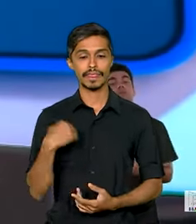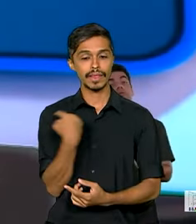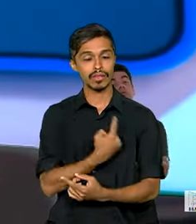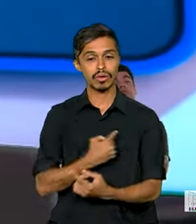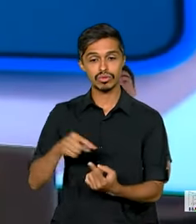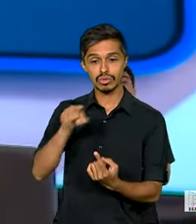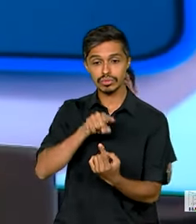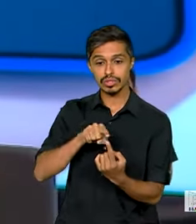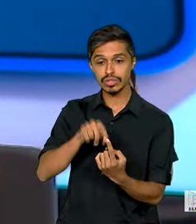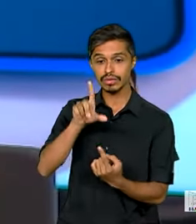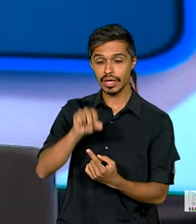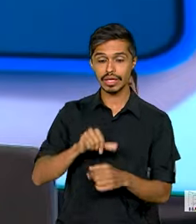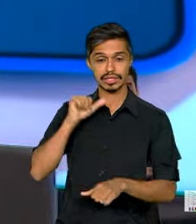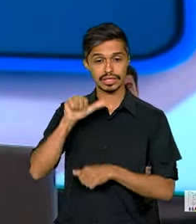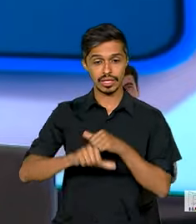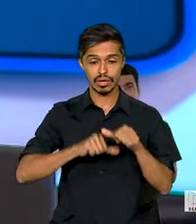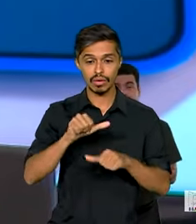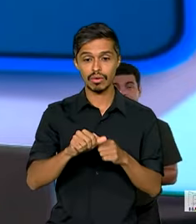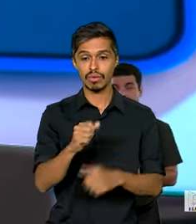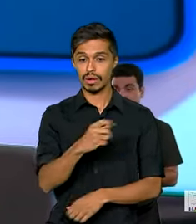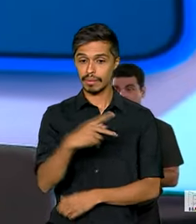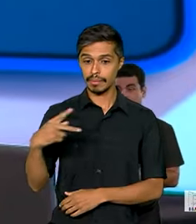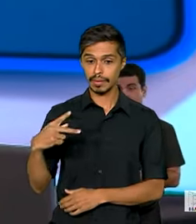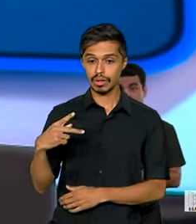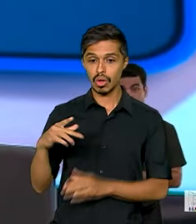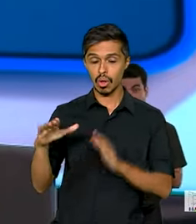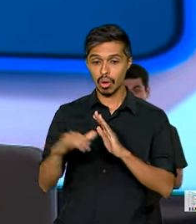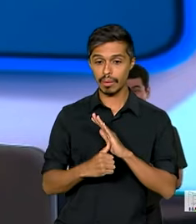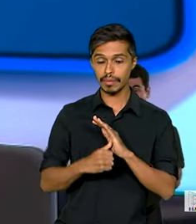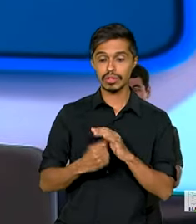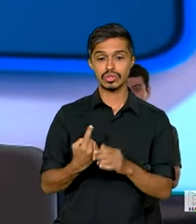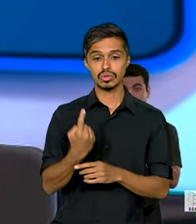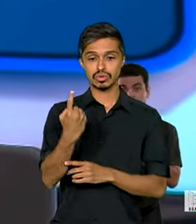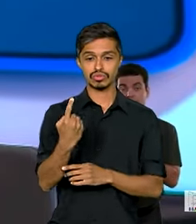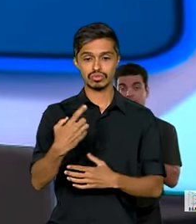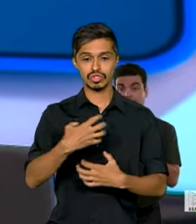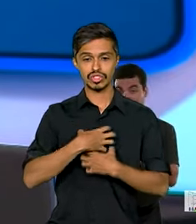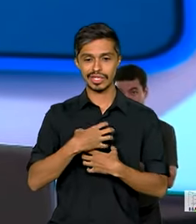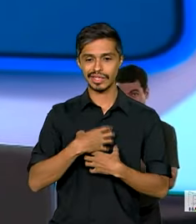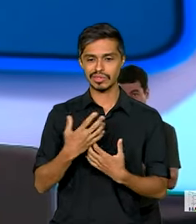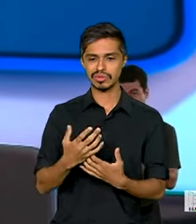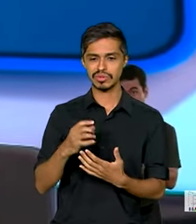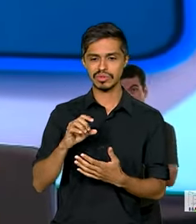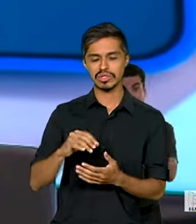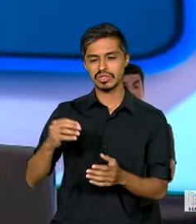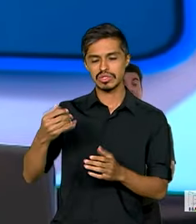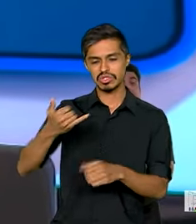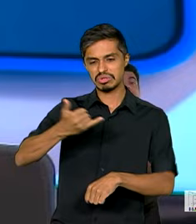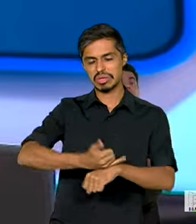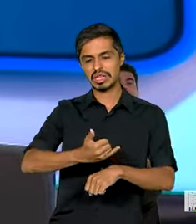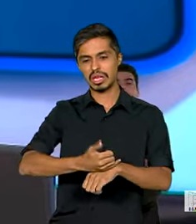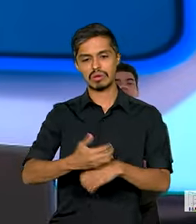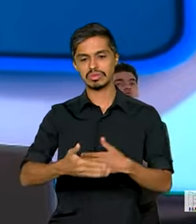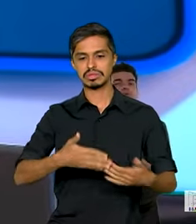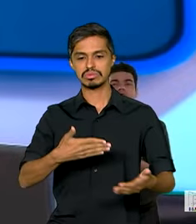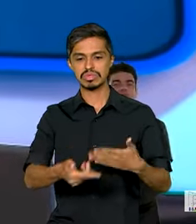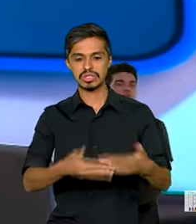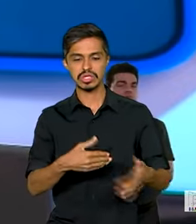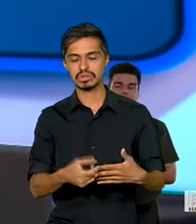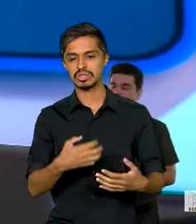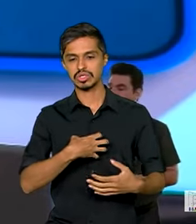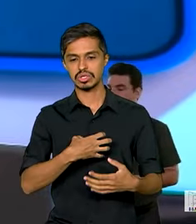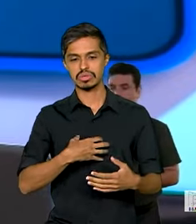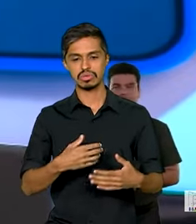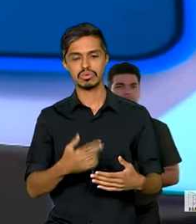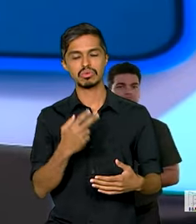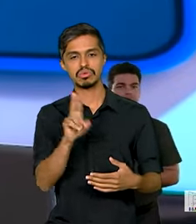é transformar o aparelho roubado num pedaço de metal inútil. No momento que